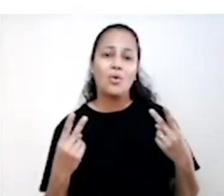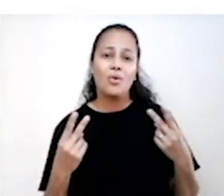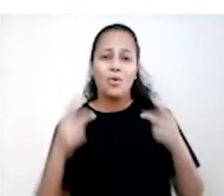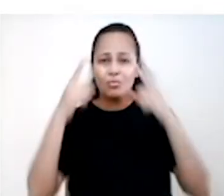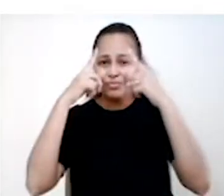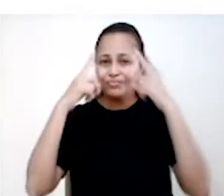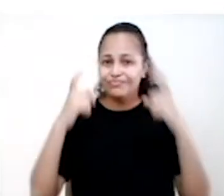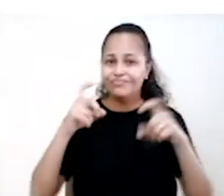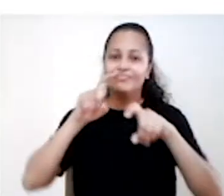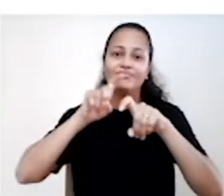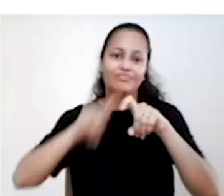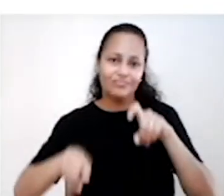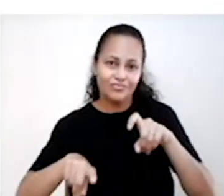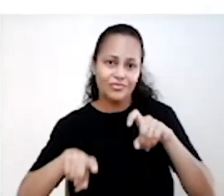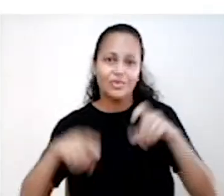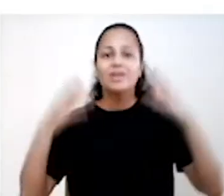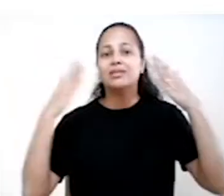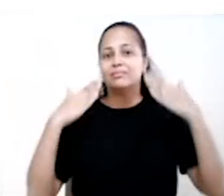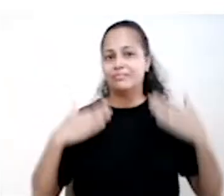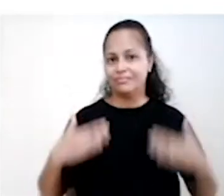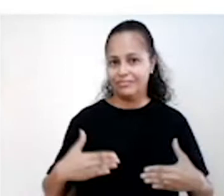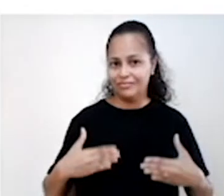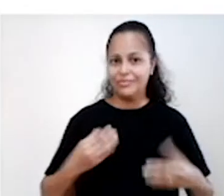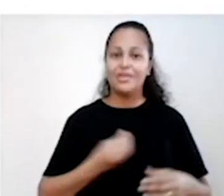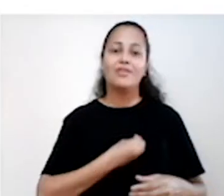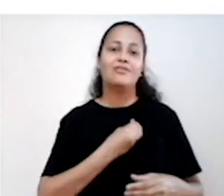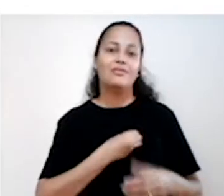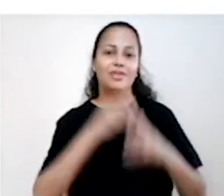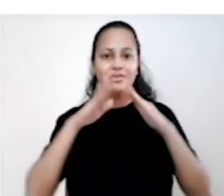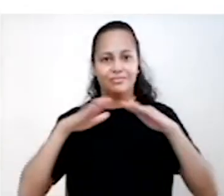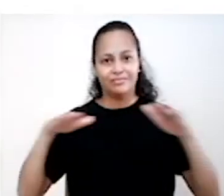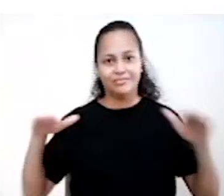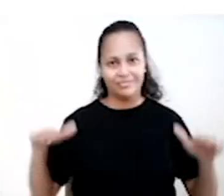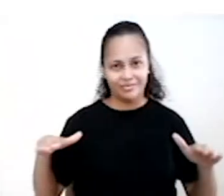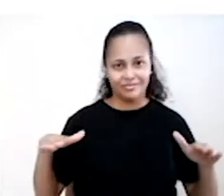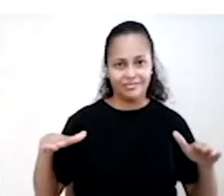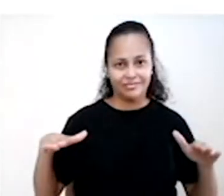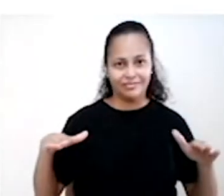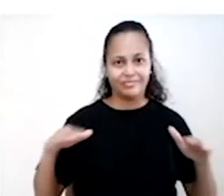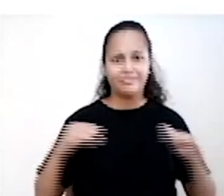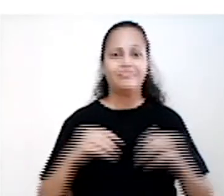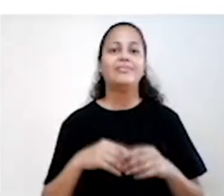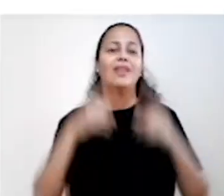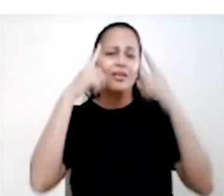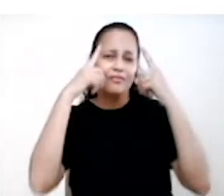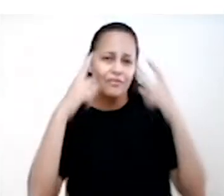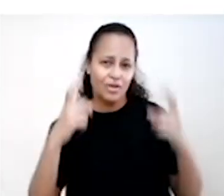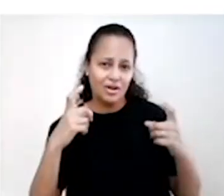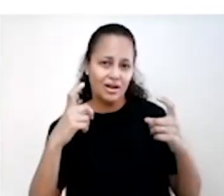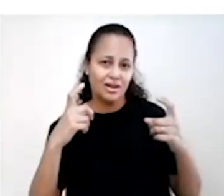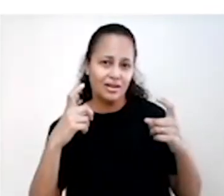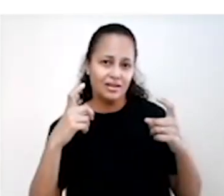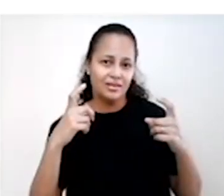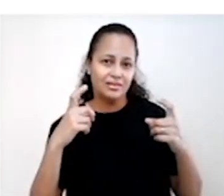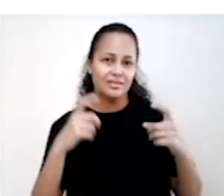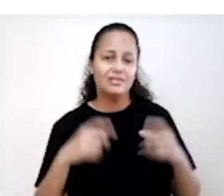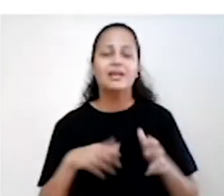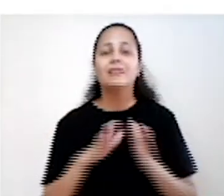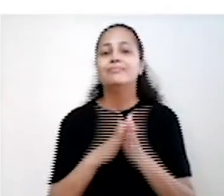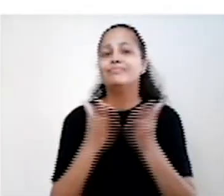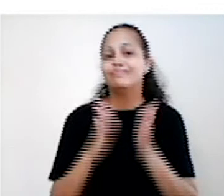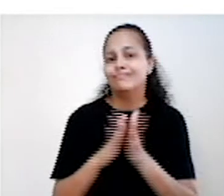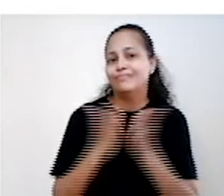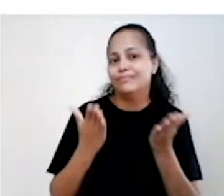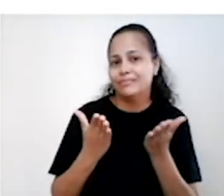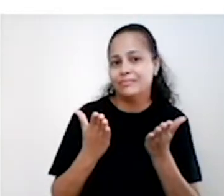sexuais e físicos vivenciados durante a infância, negligência, maus tratos, violência, exposição à